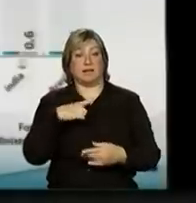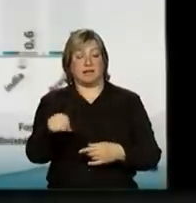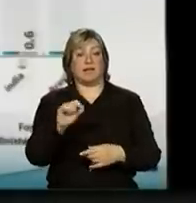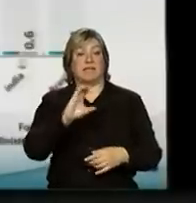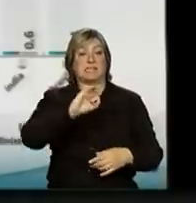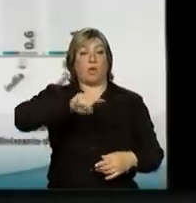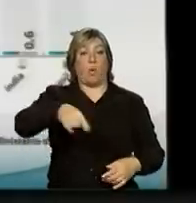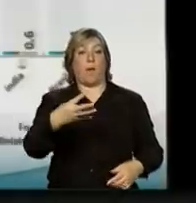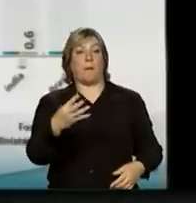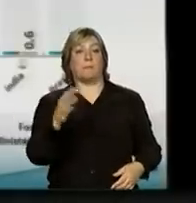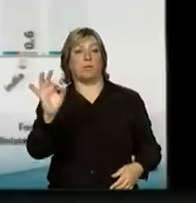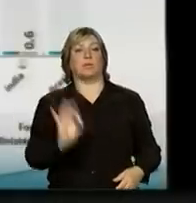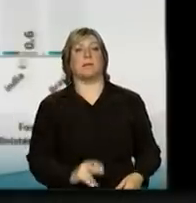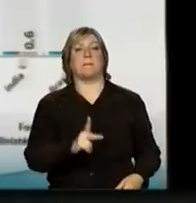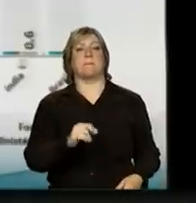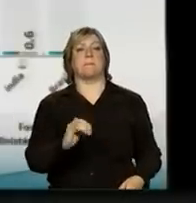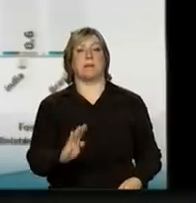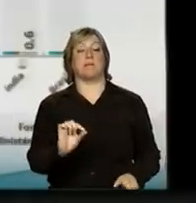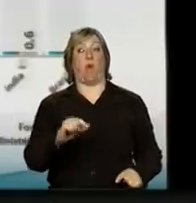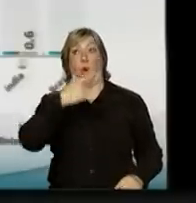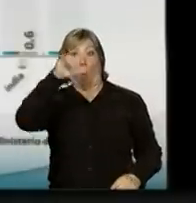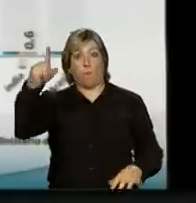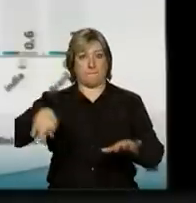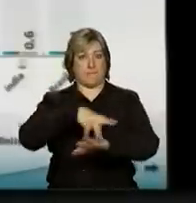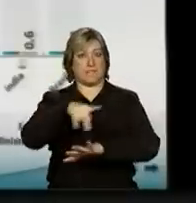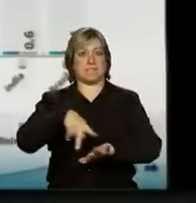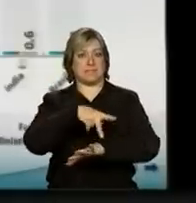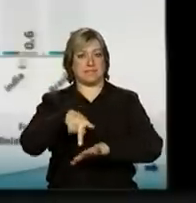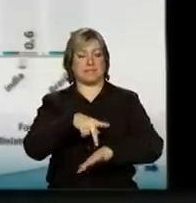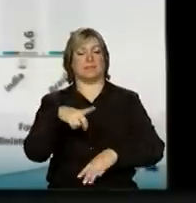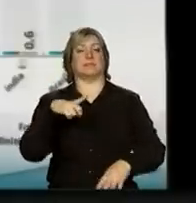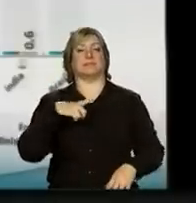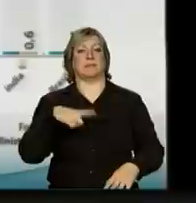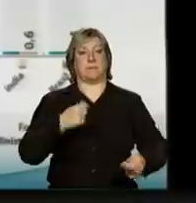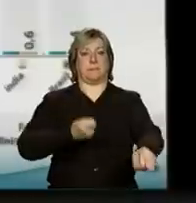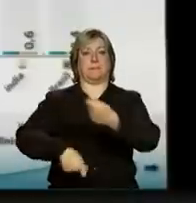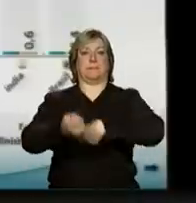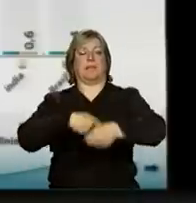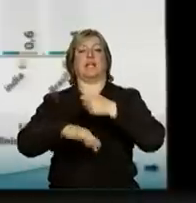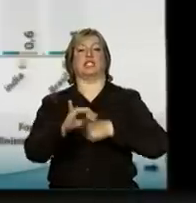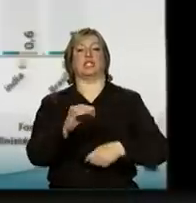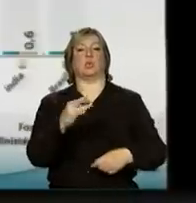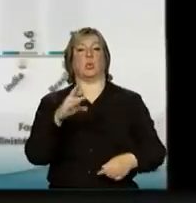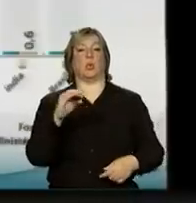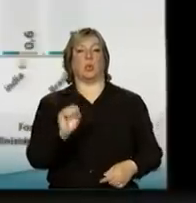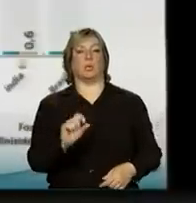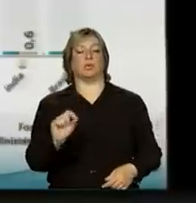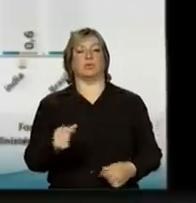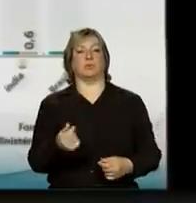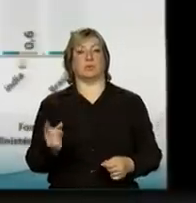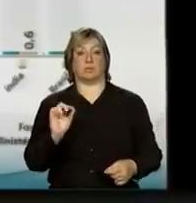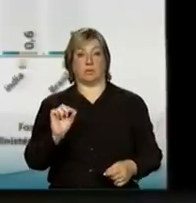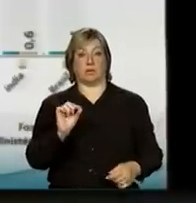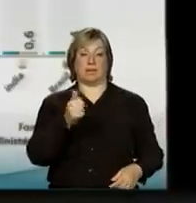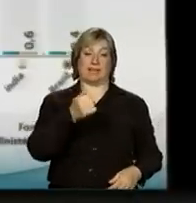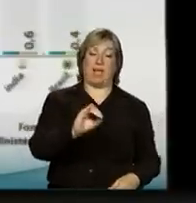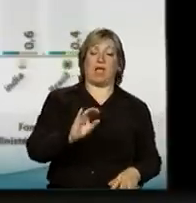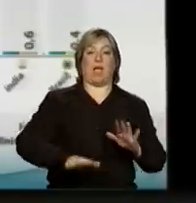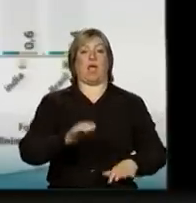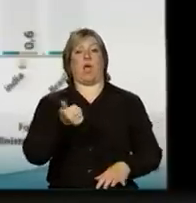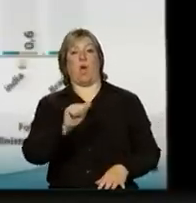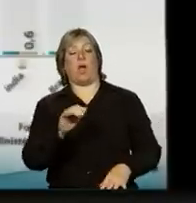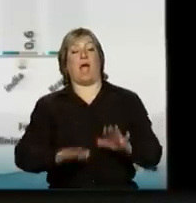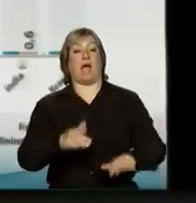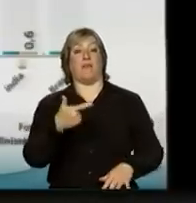do PIB, enquanto outros países o mercado de títulos corporativos representa 10, 11, 17,